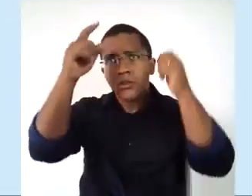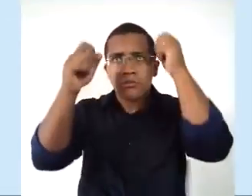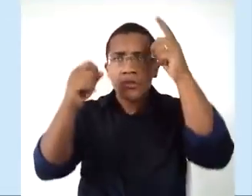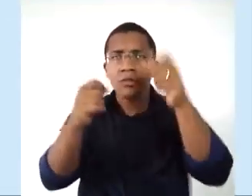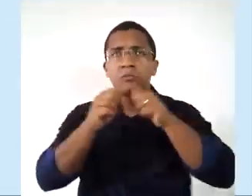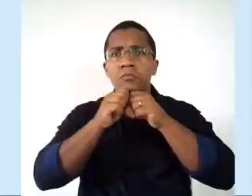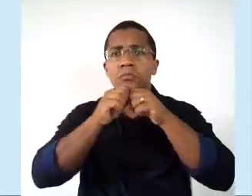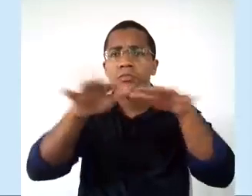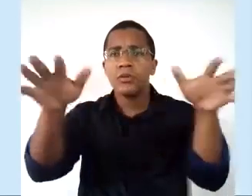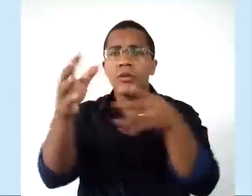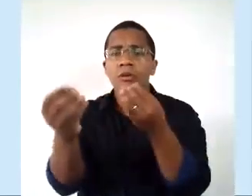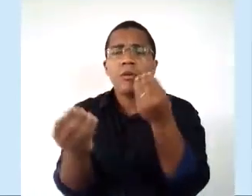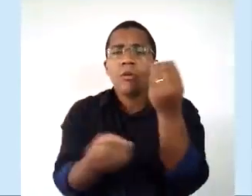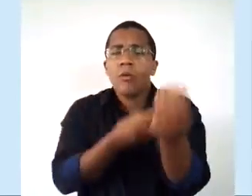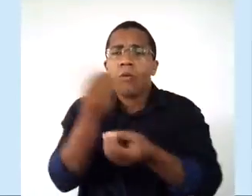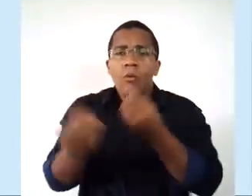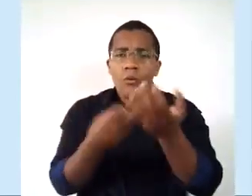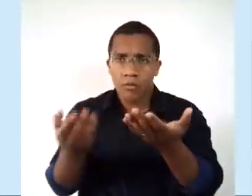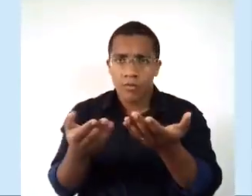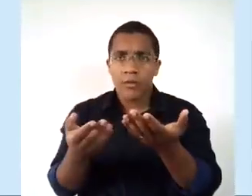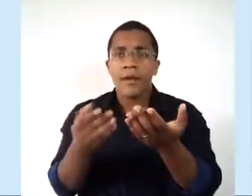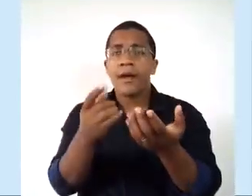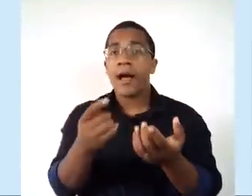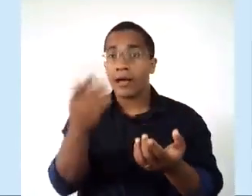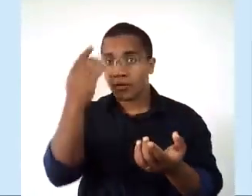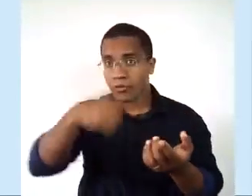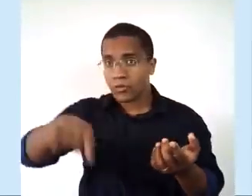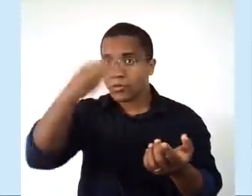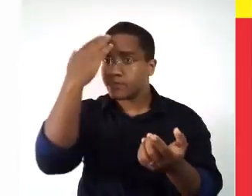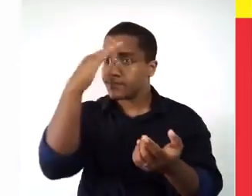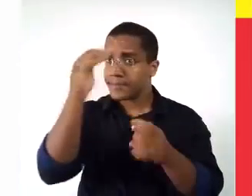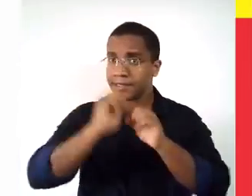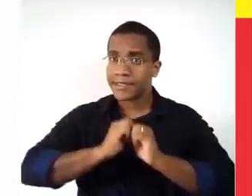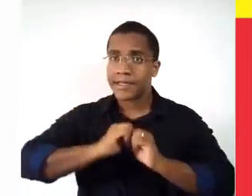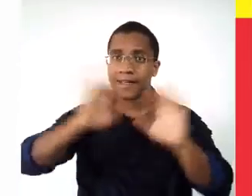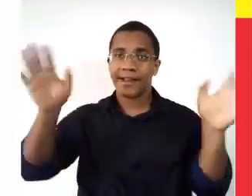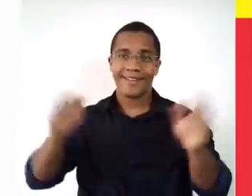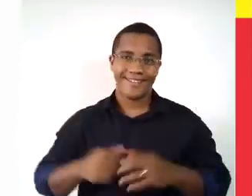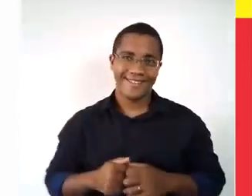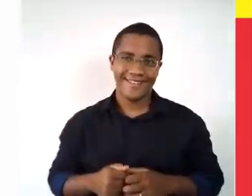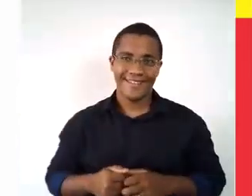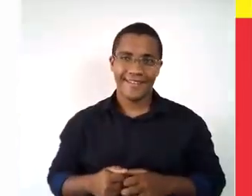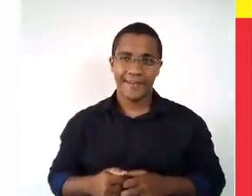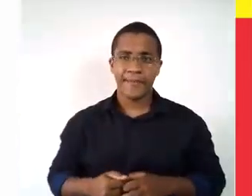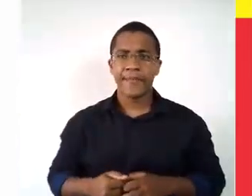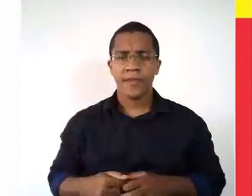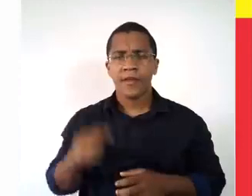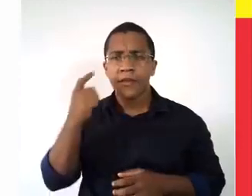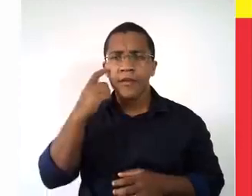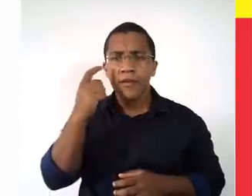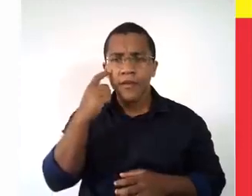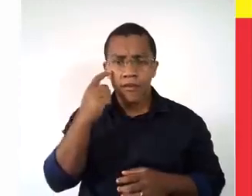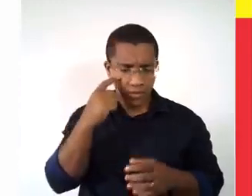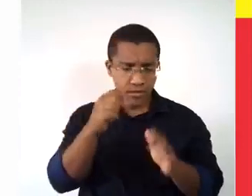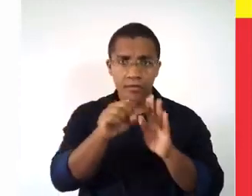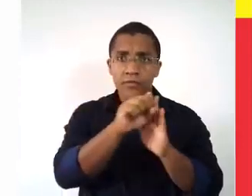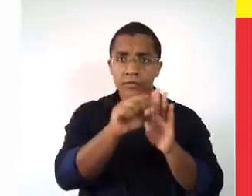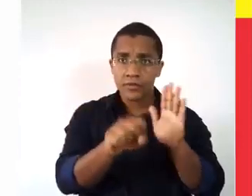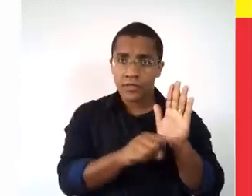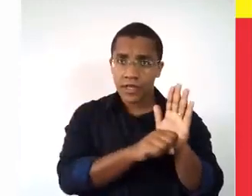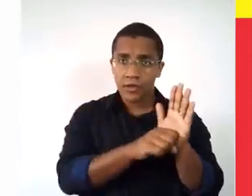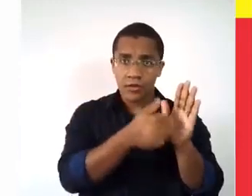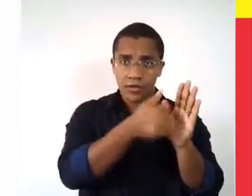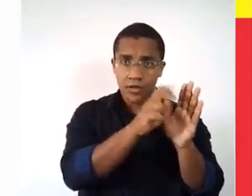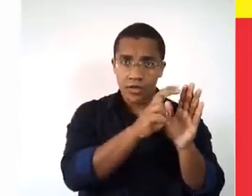entender o que é o capitalismo e como ele entrou nas Américas, ok? Essa visão que a gente tá tendo vai do